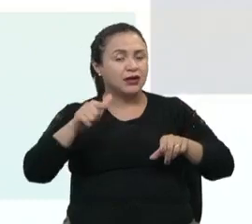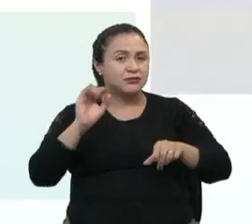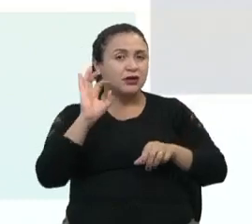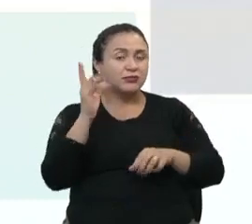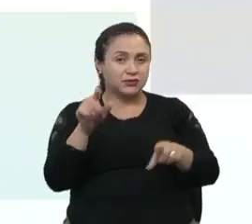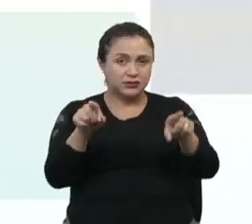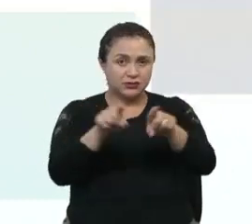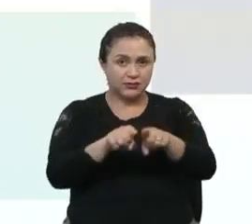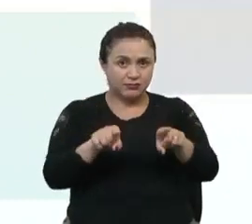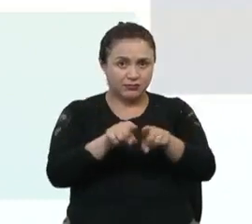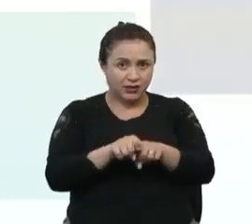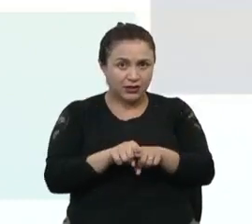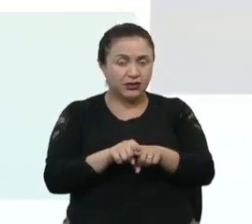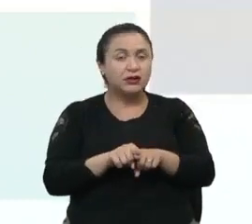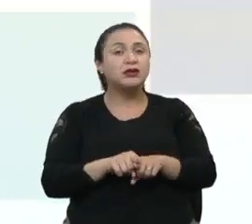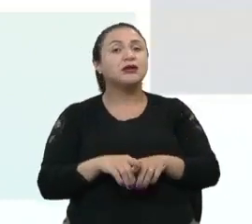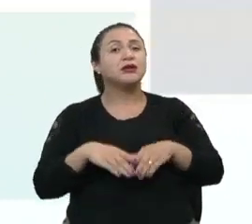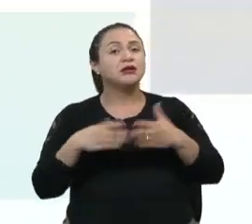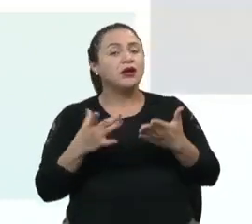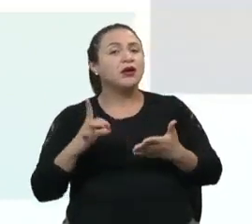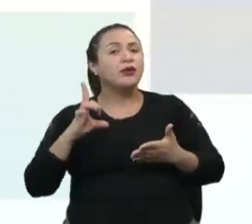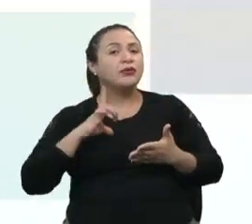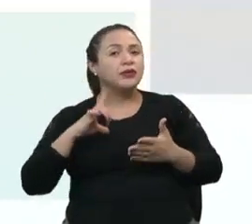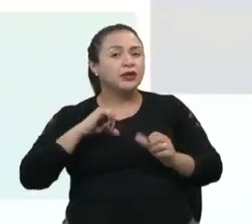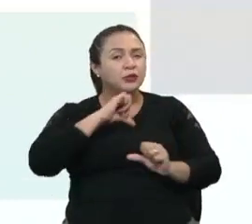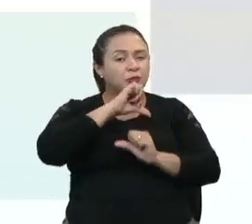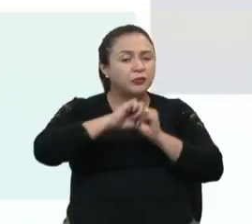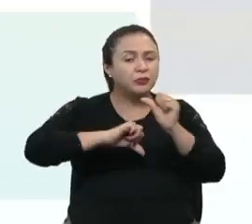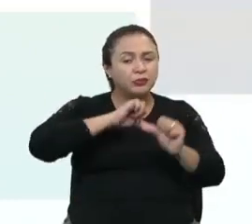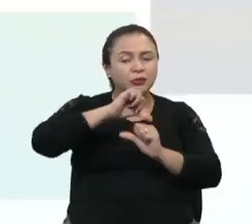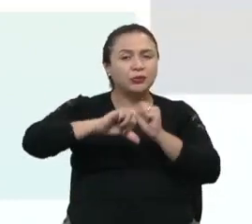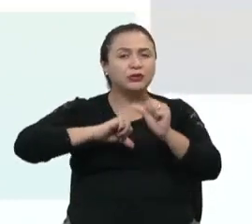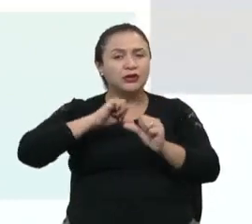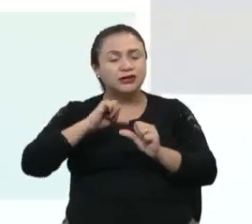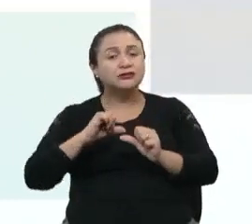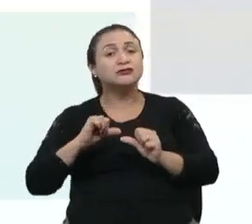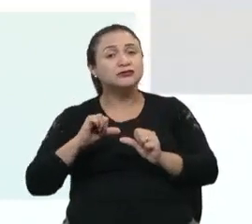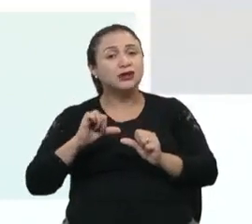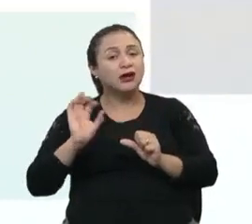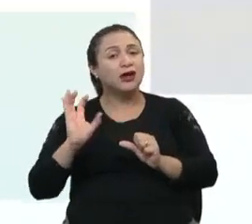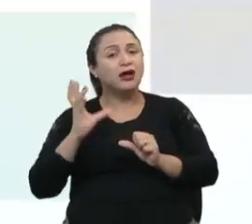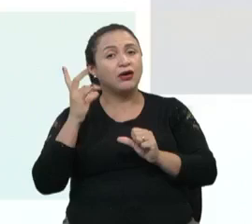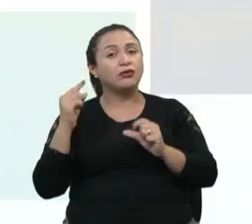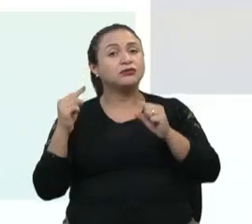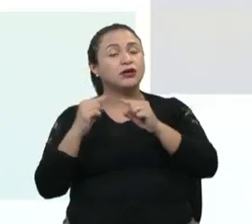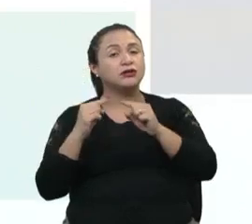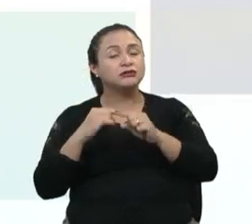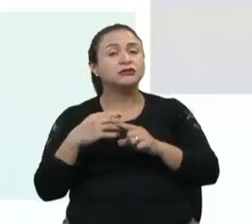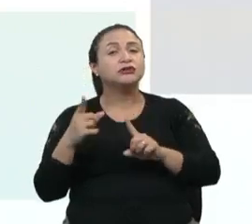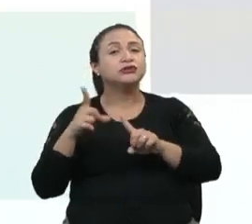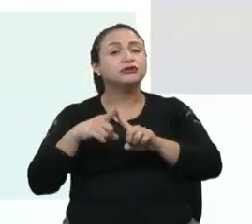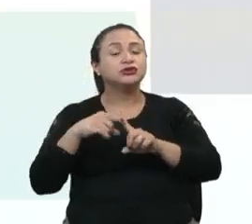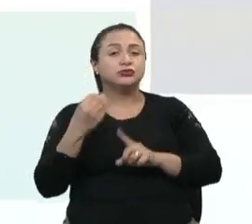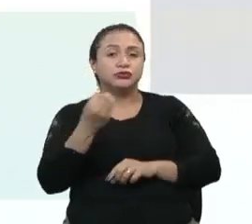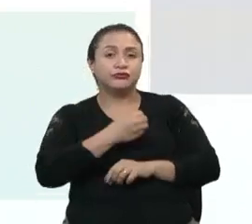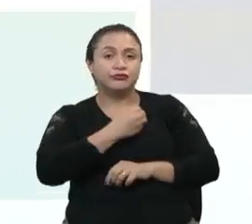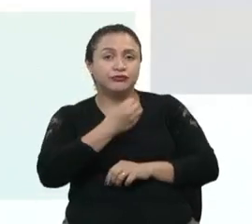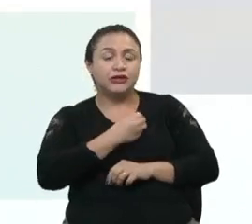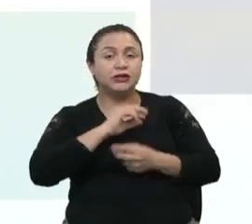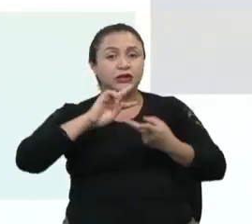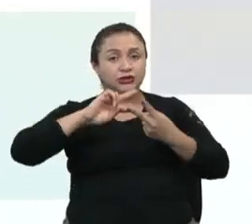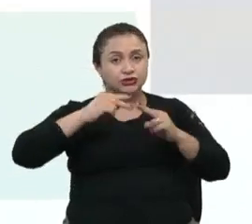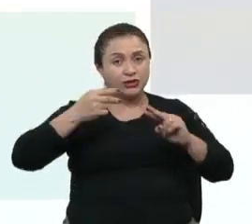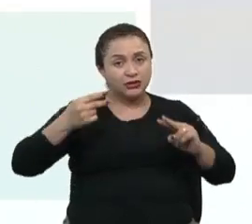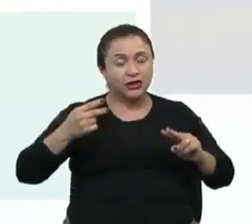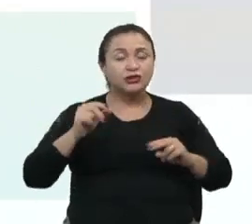também. Então, a intensidade dessas mudanças tem a ver com o estilo de vida, com a genética